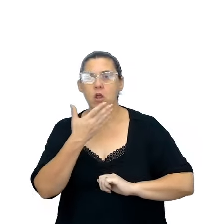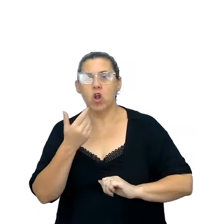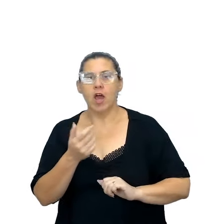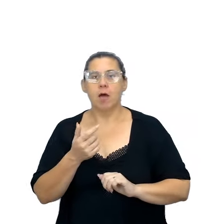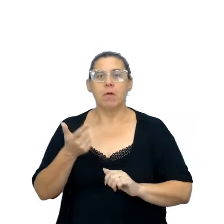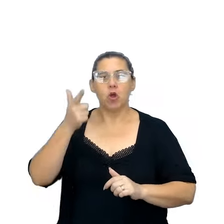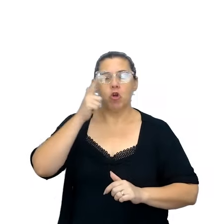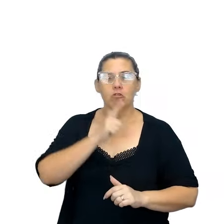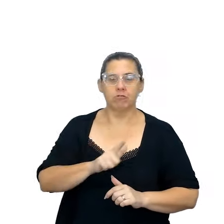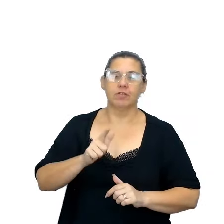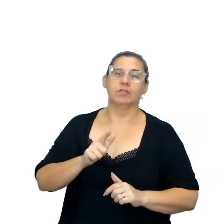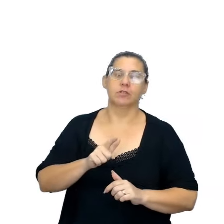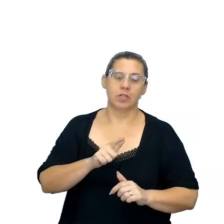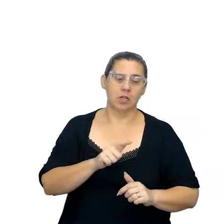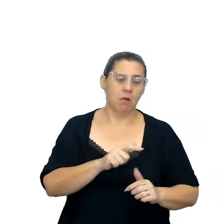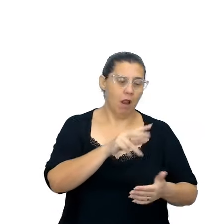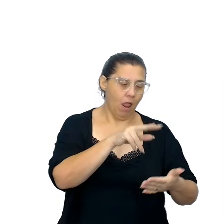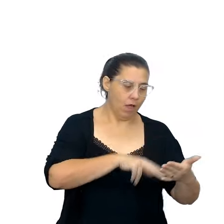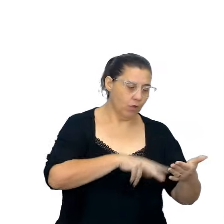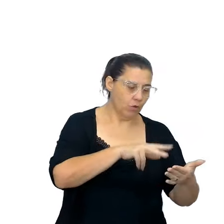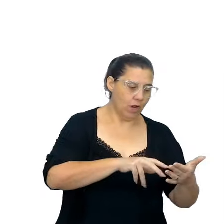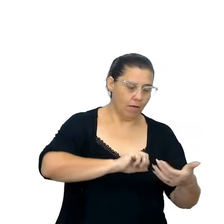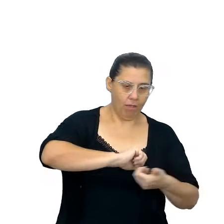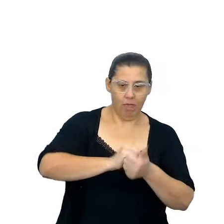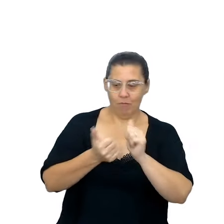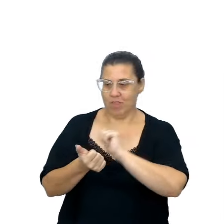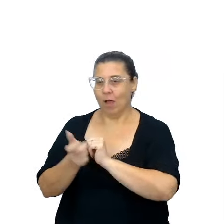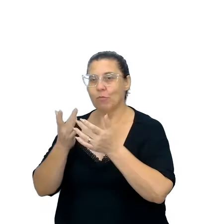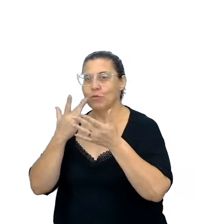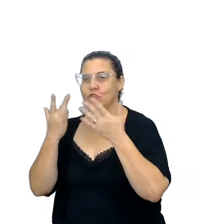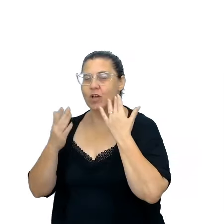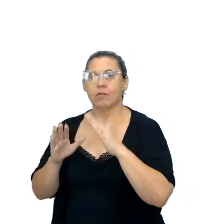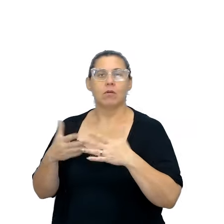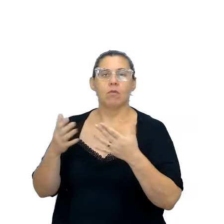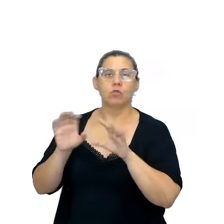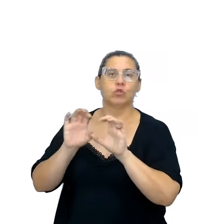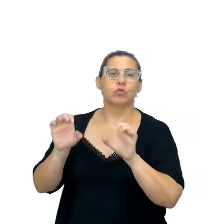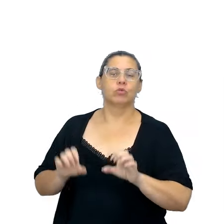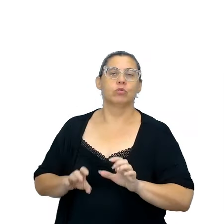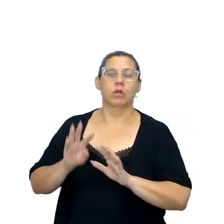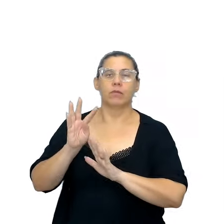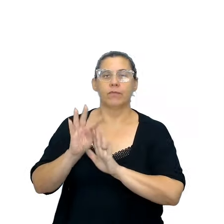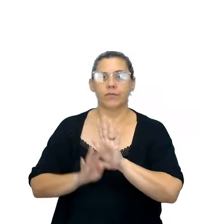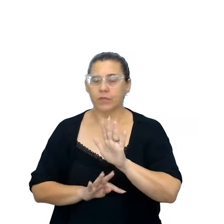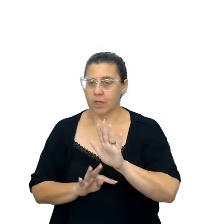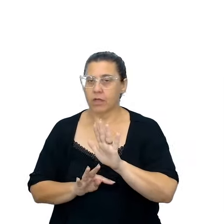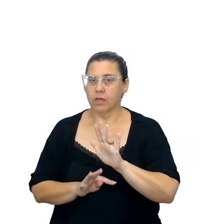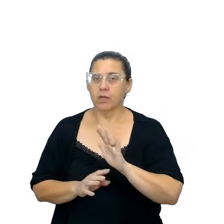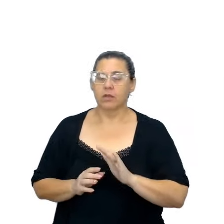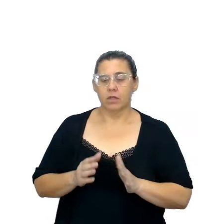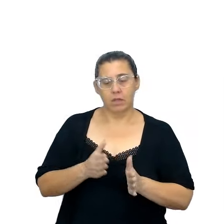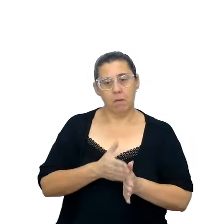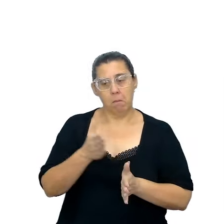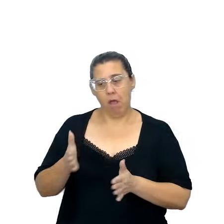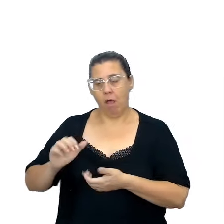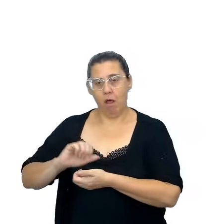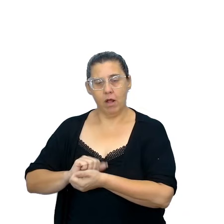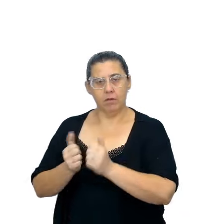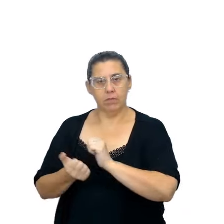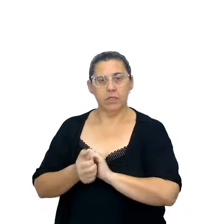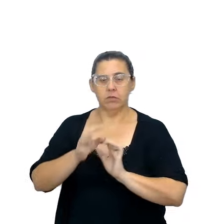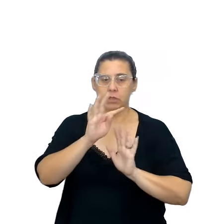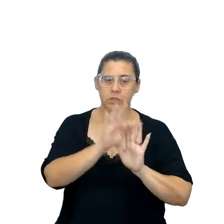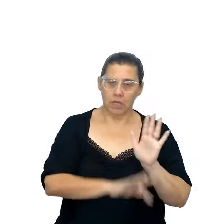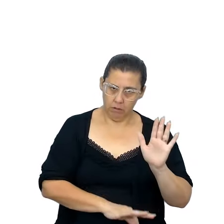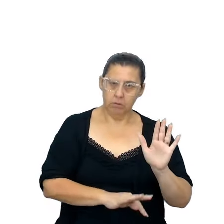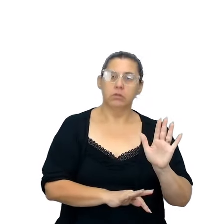teatral. Então, qual que é o objetivo desta aula? É estruturar o texto teatral a partir da adaptação dos textos